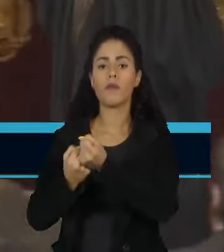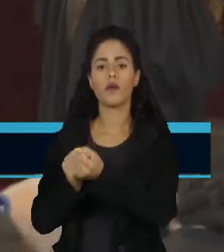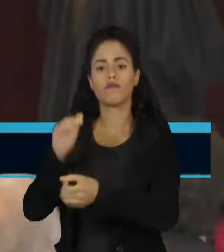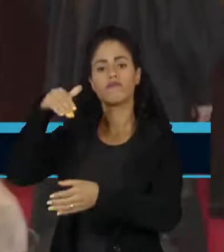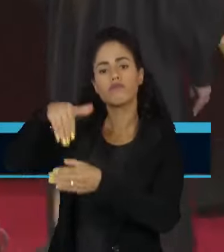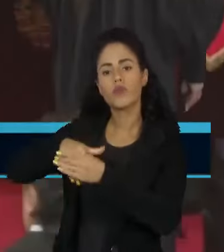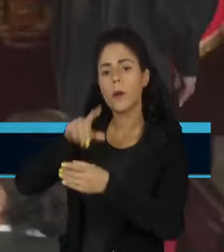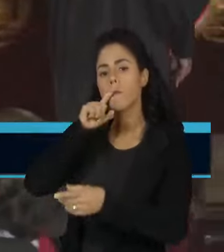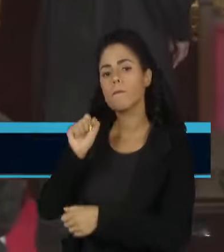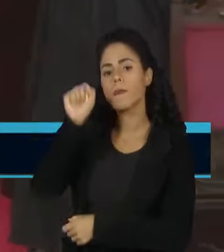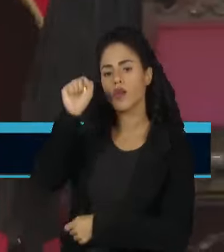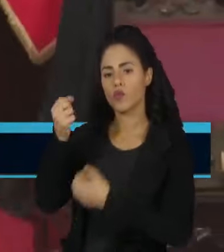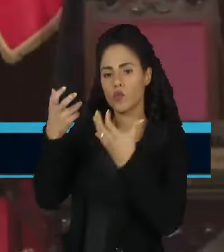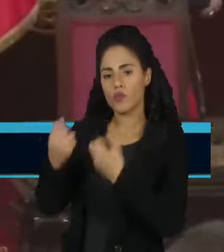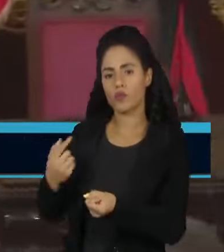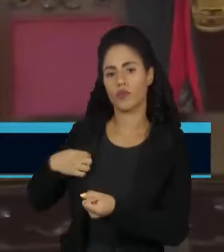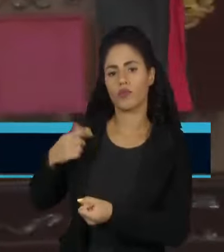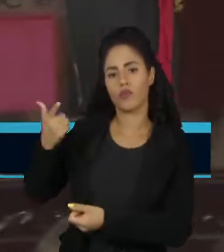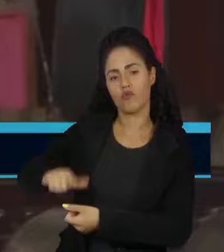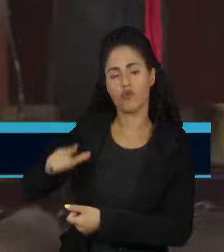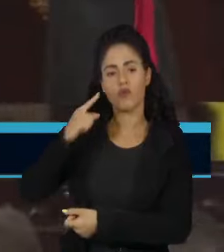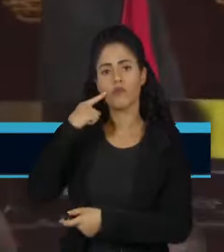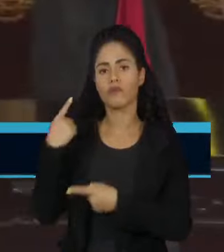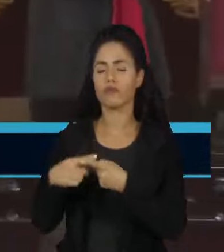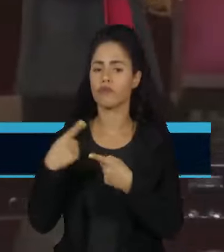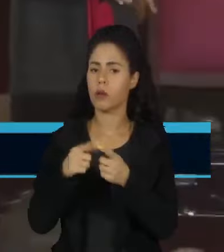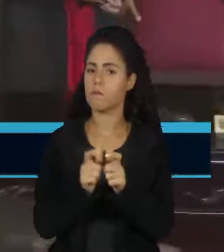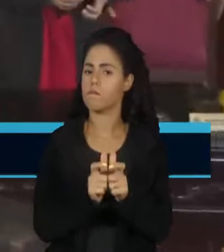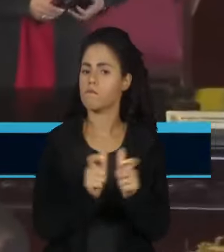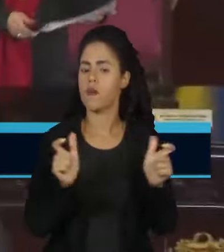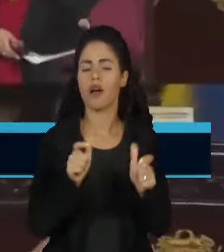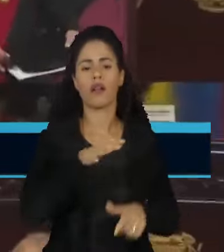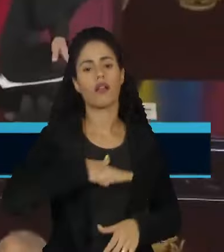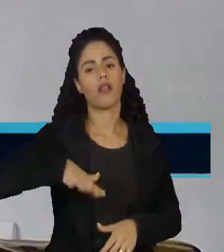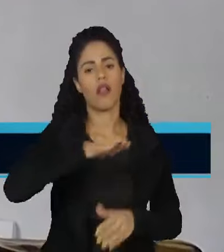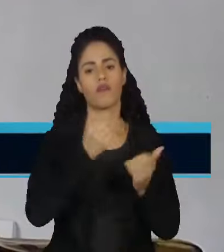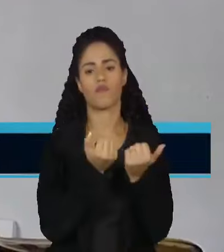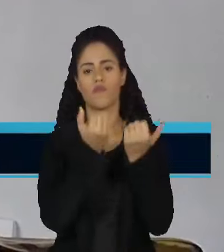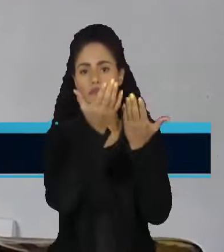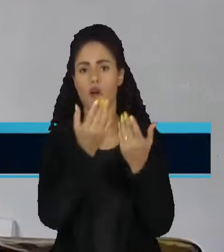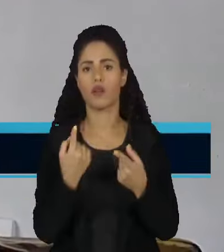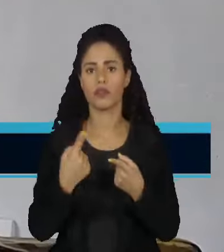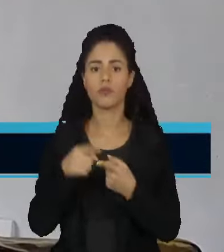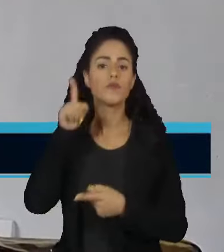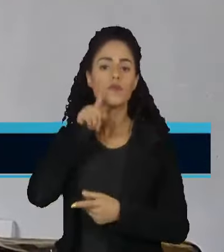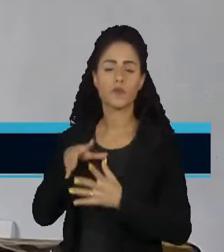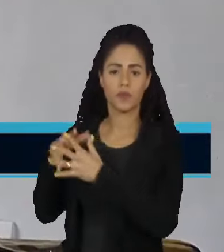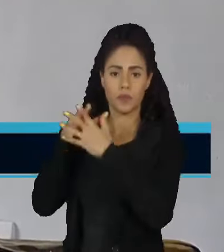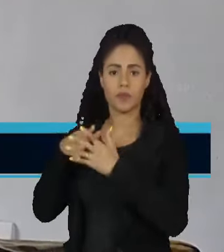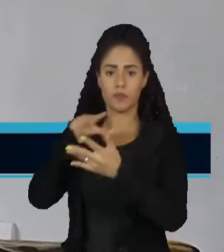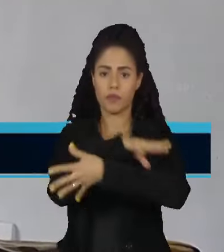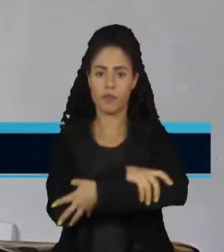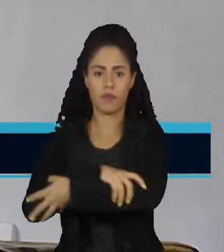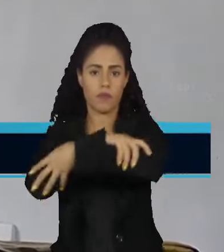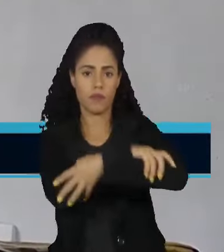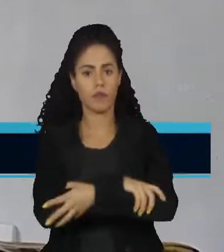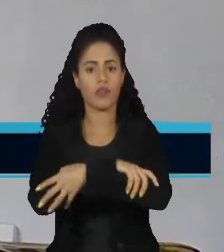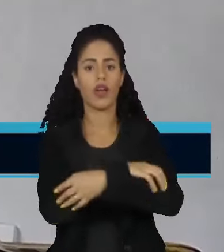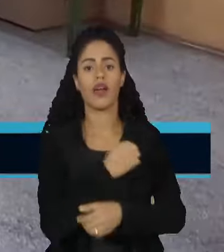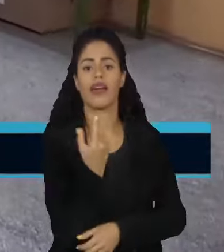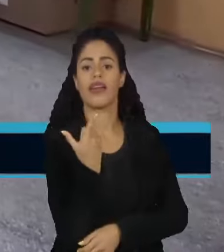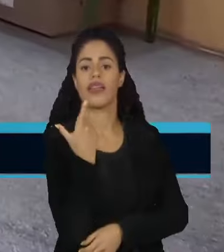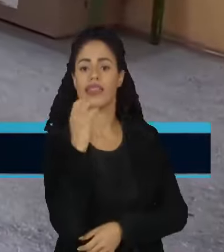de Maduro está sendo rechaçada pela grande maioria da comunidade internacional. Estados Unidos, União Europeia e mais dez